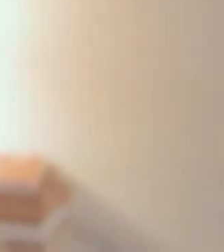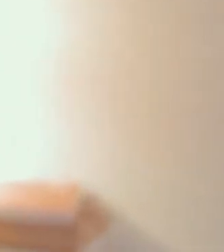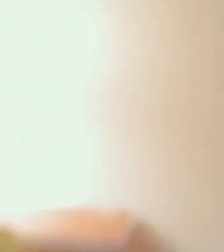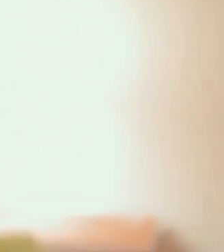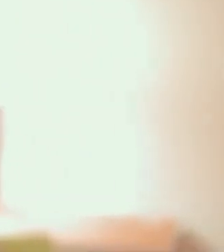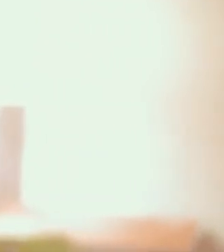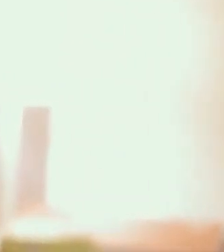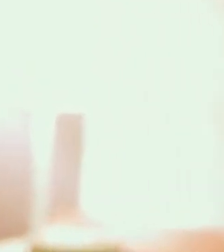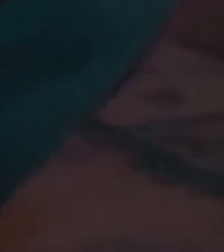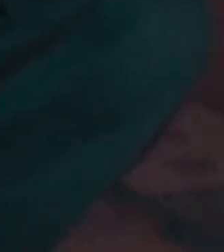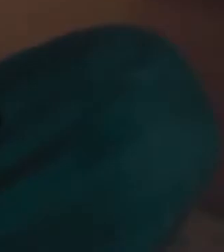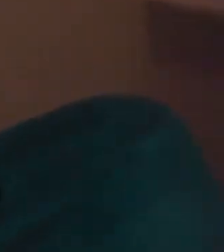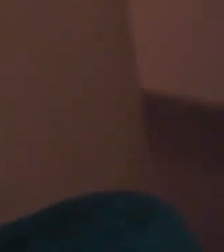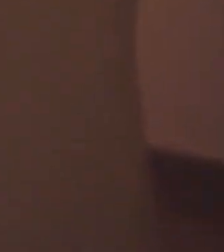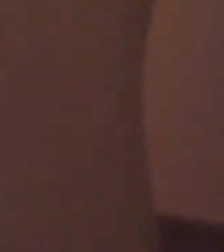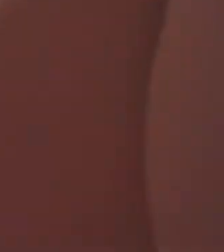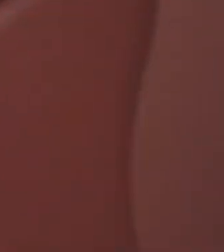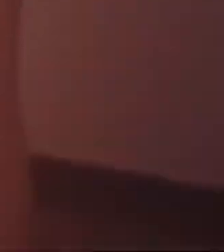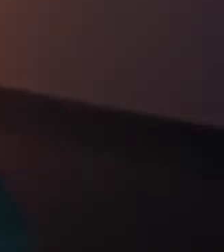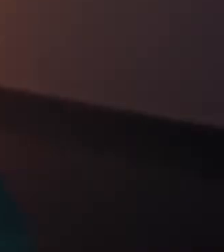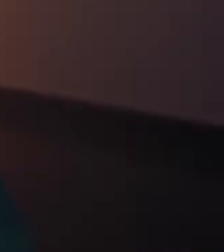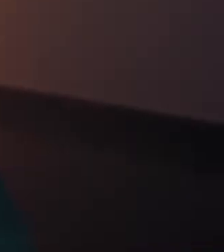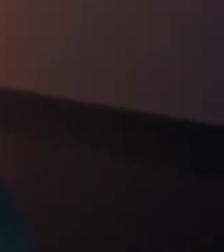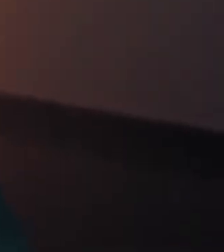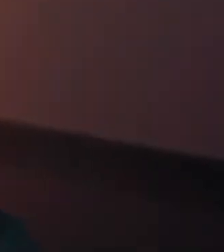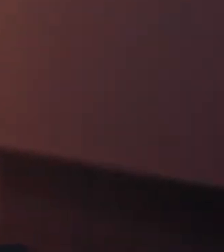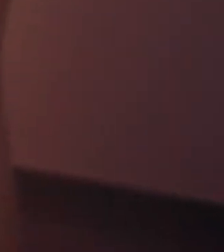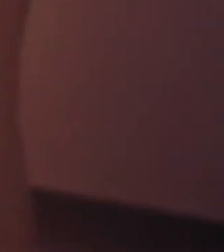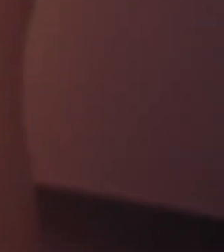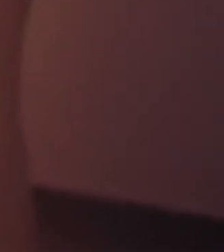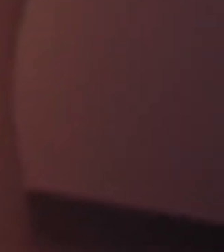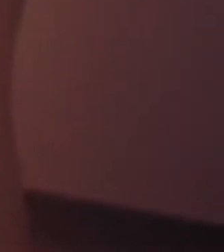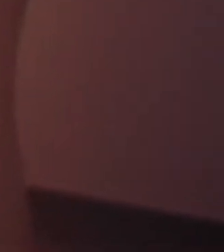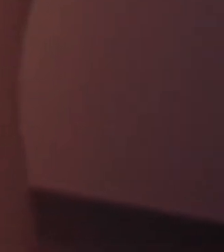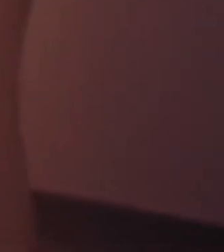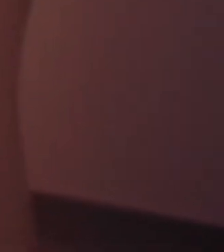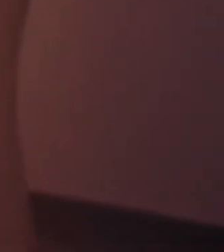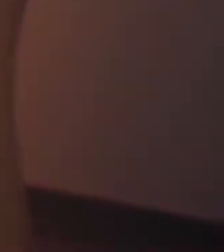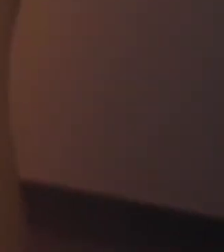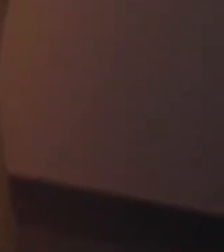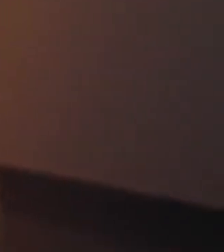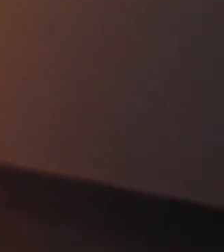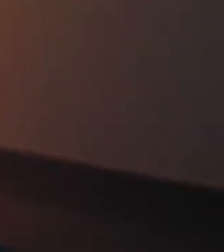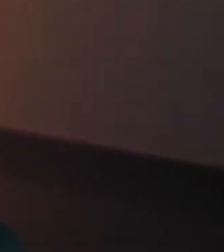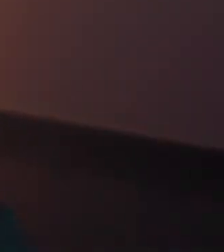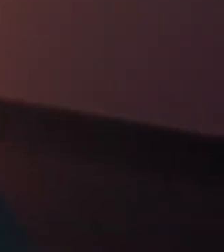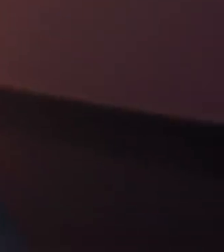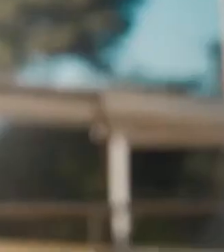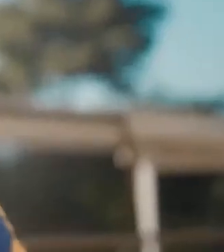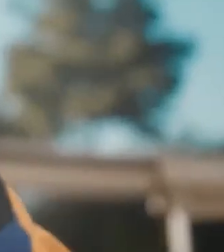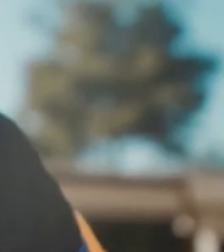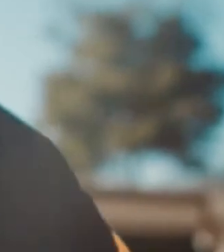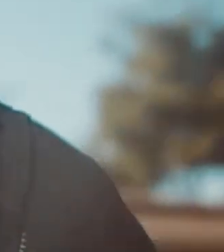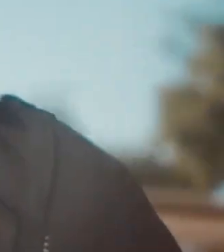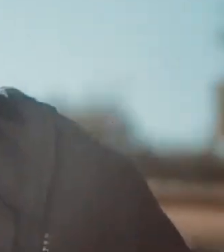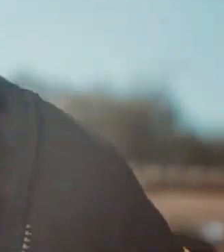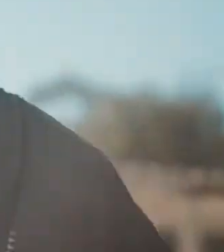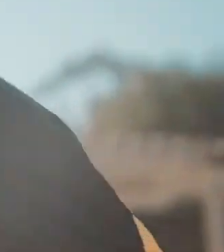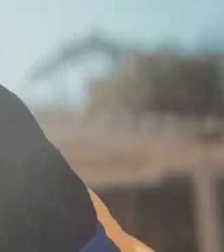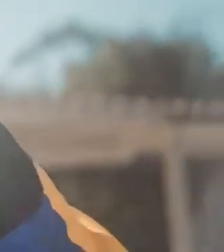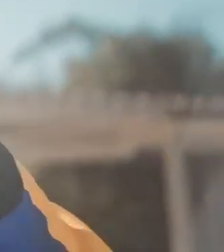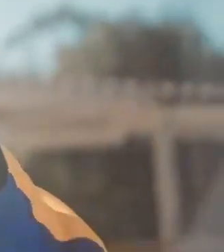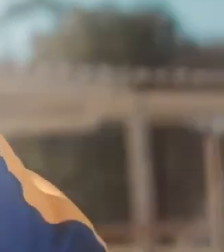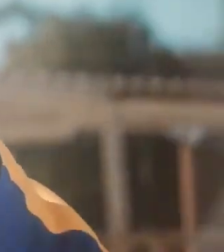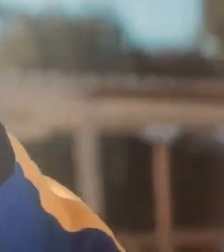Eu voto porque eu me importo. E você, vai ficar parada enquanto outras pessoas decidem a sua vida? Se você também